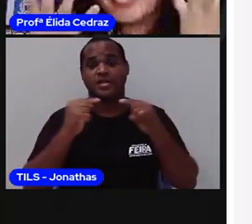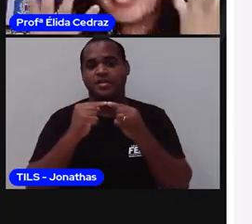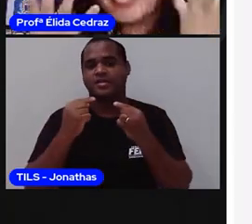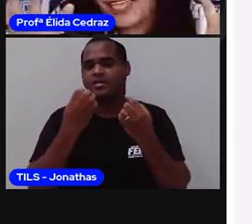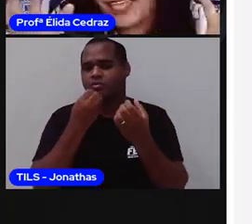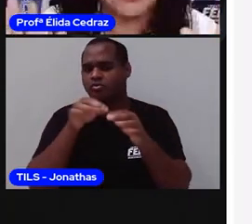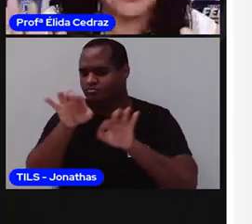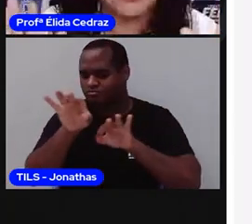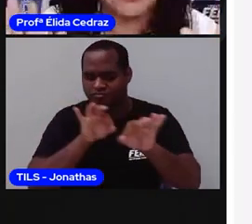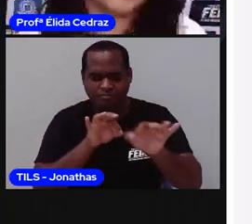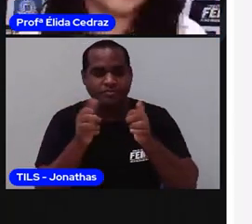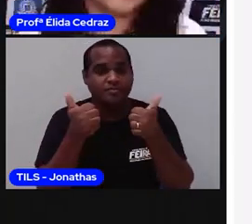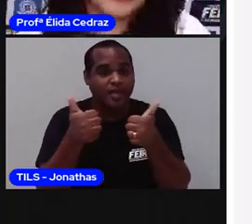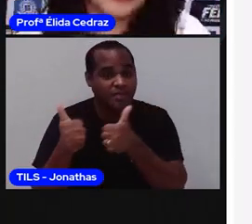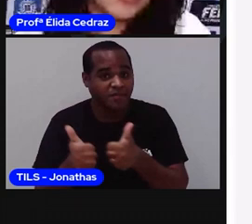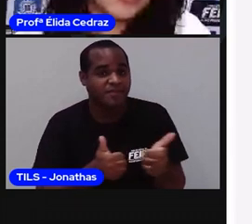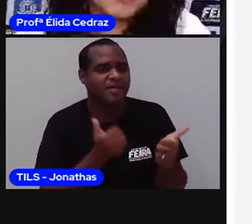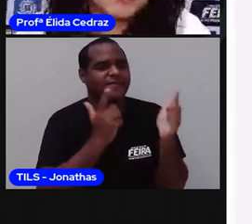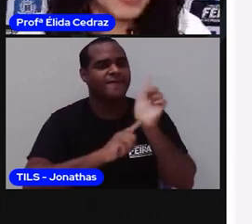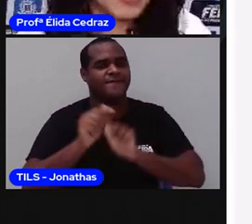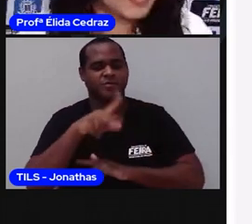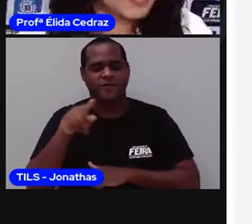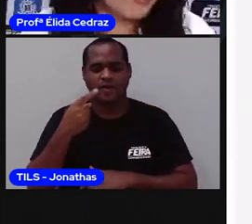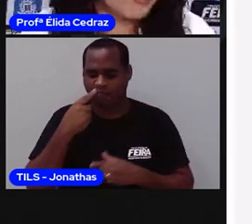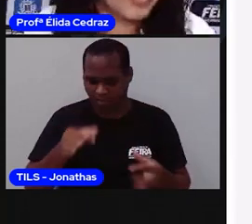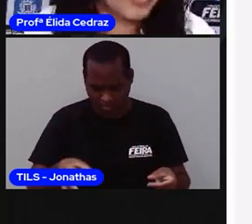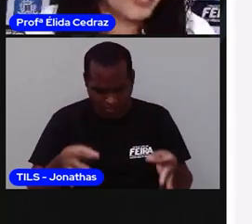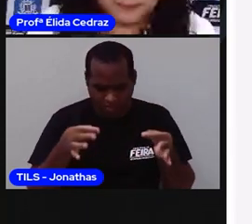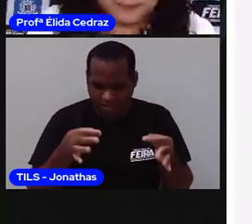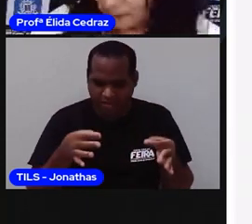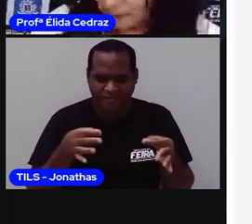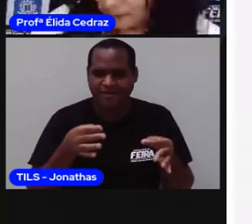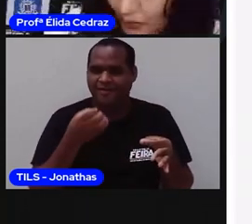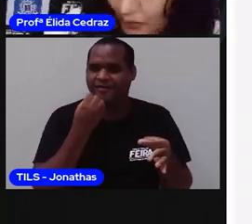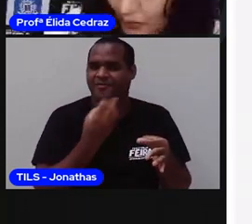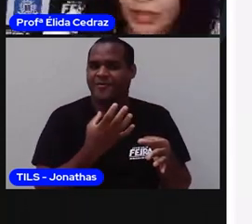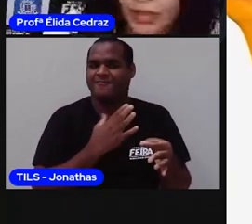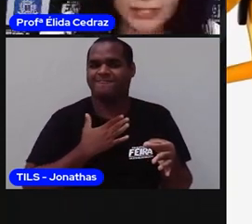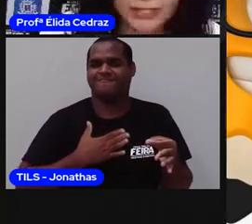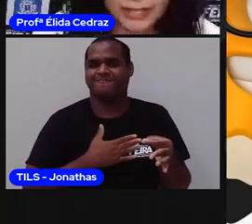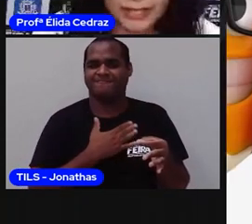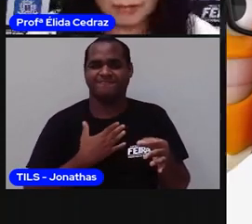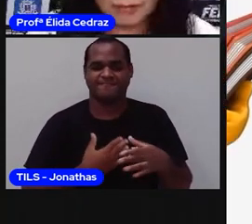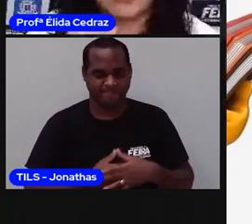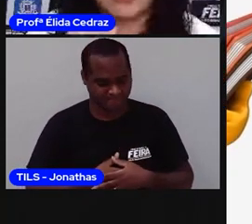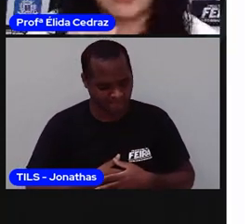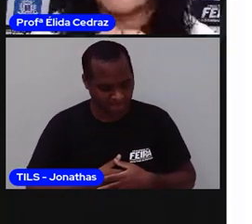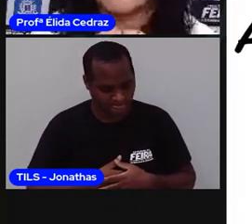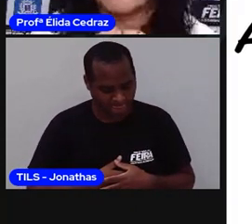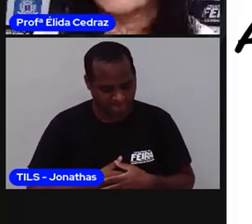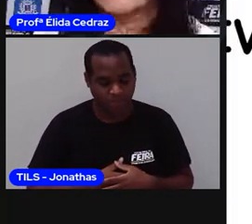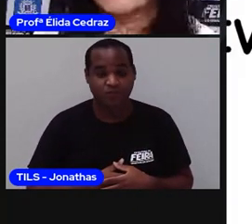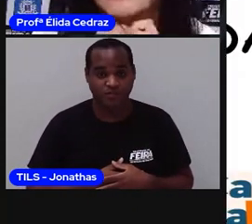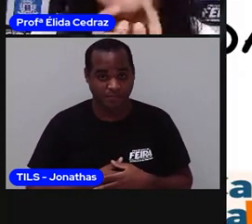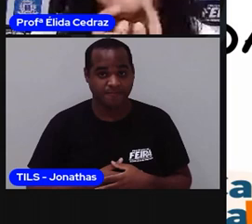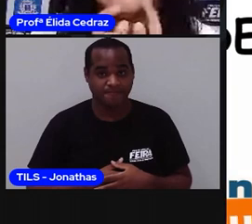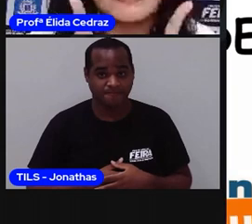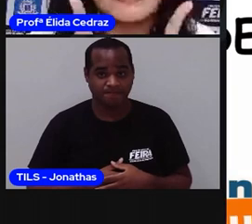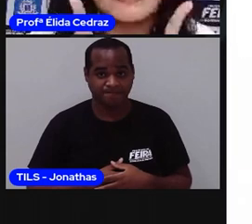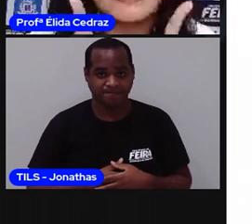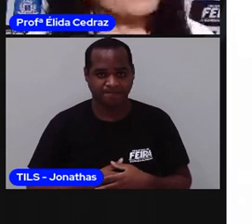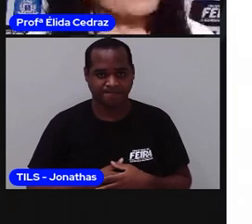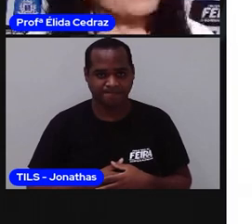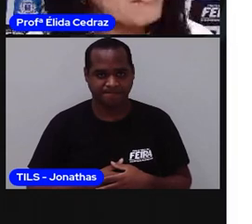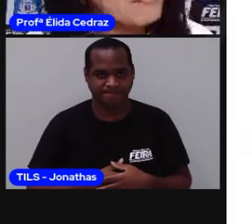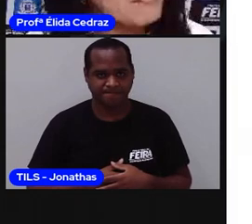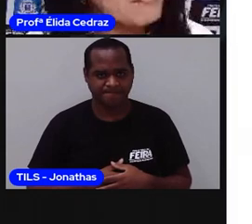Tá linda, sabe? A gente, o professor, ama pegar uma tarefinha assim. Olha só a tarefa. Você